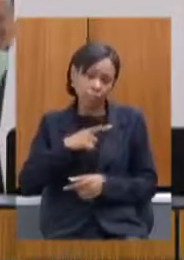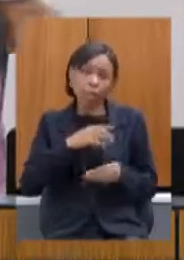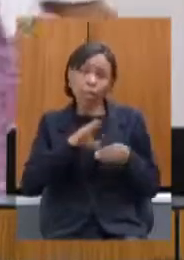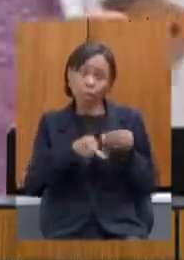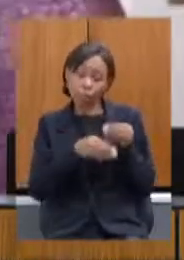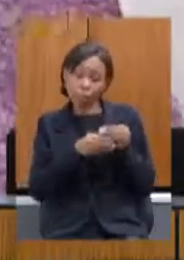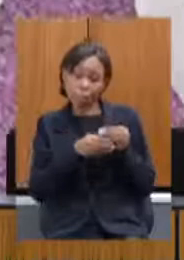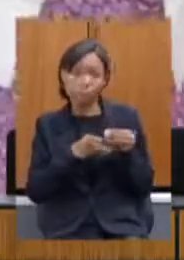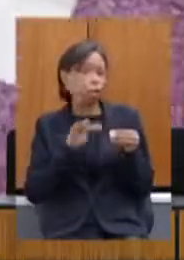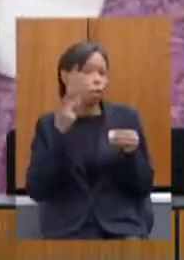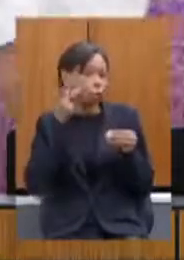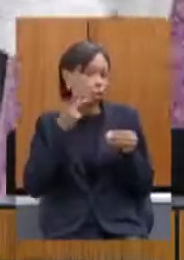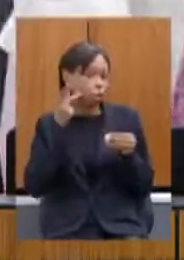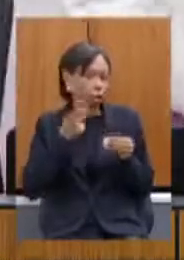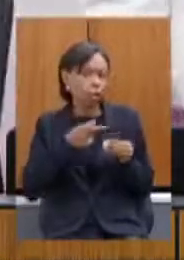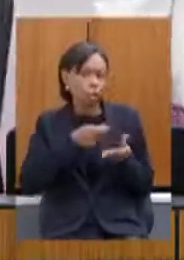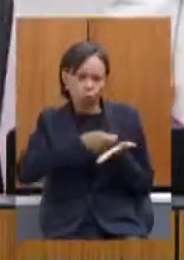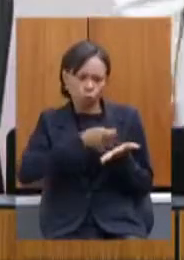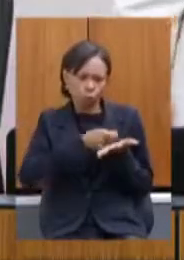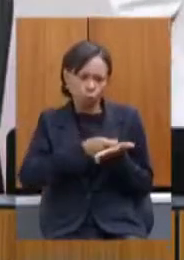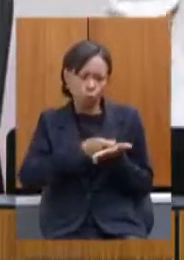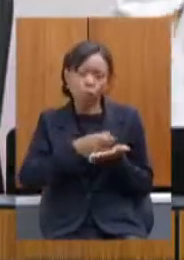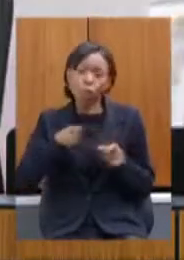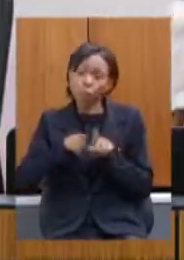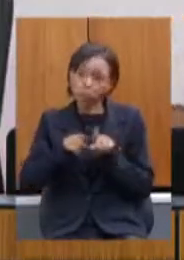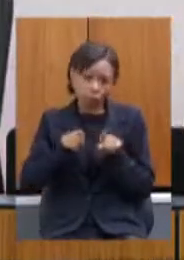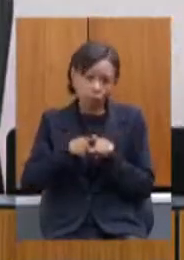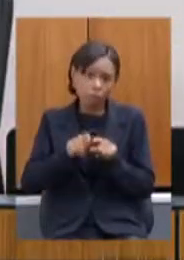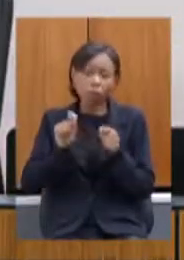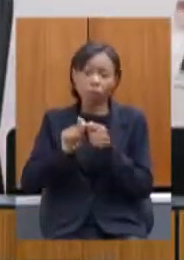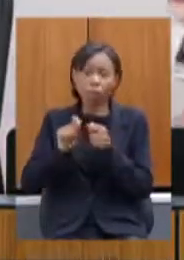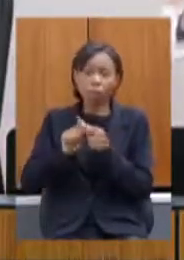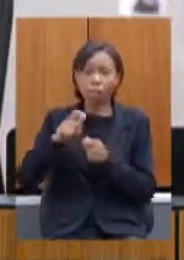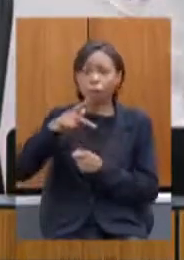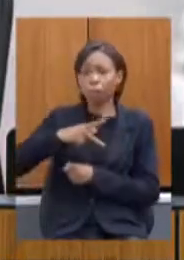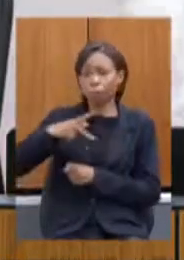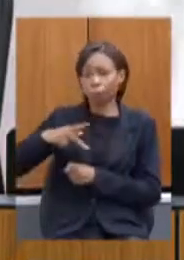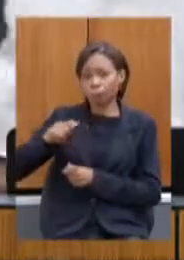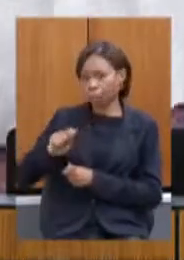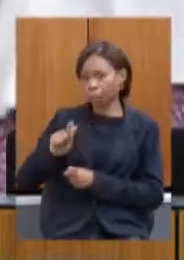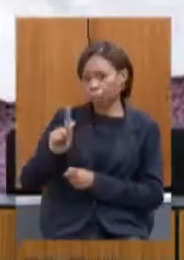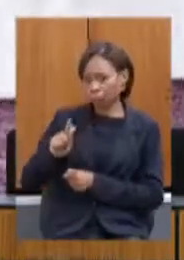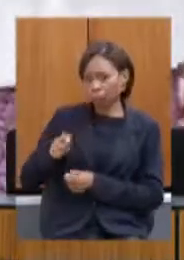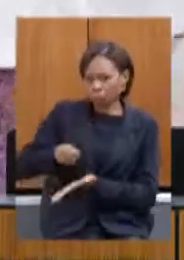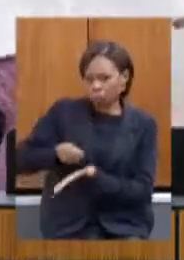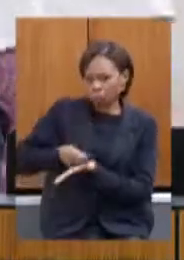o que o senhor acha de a gente tornar as emendas populares impositivas